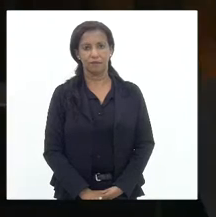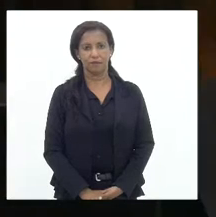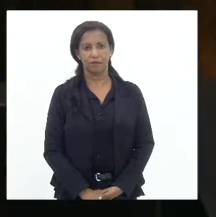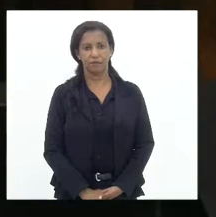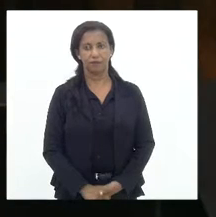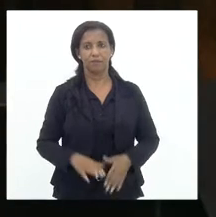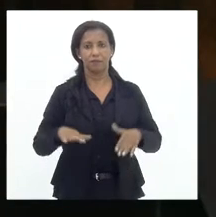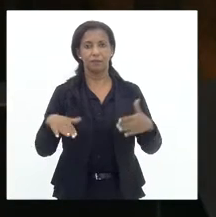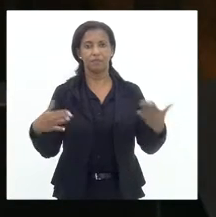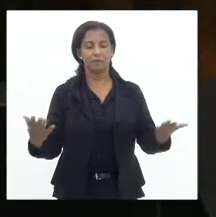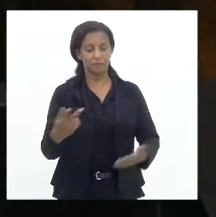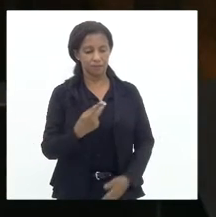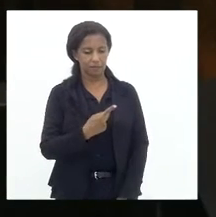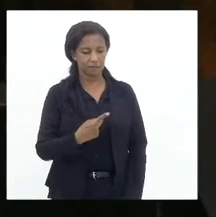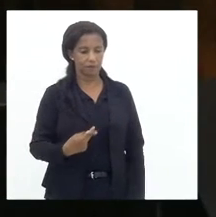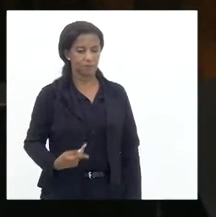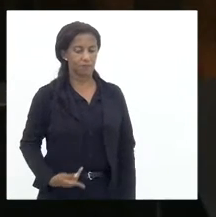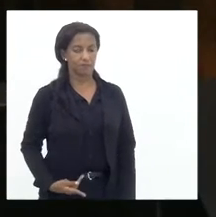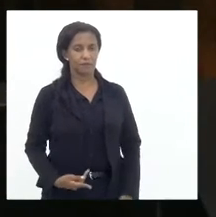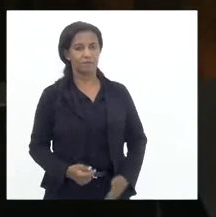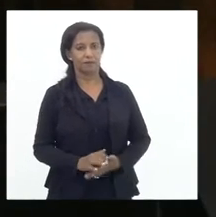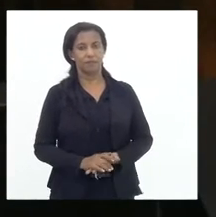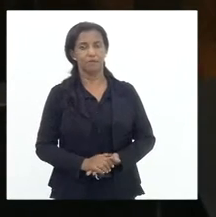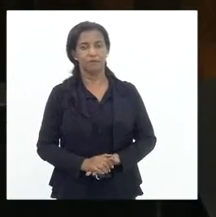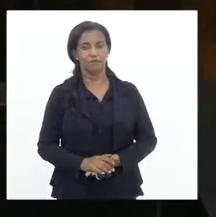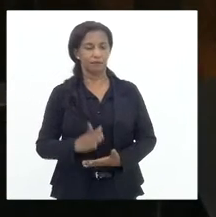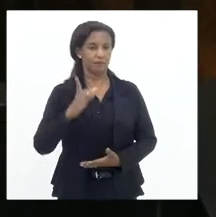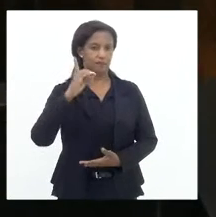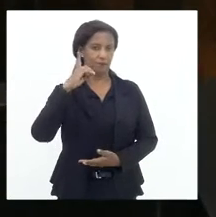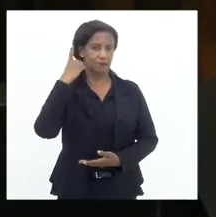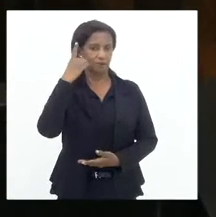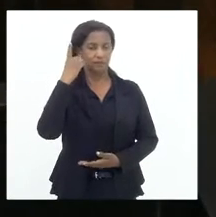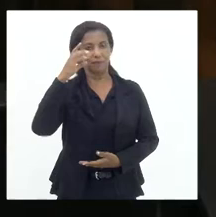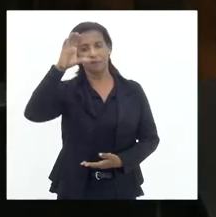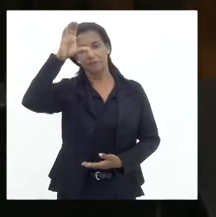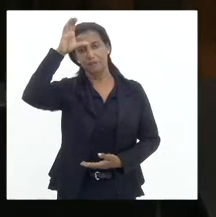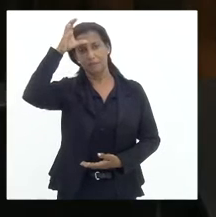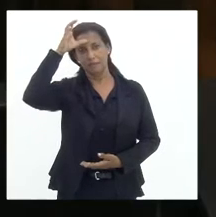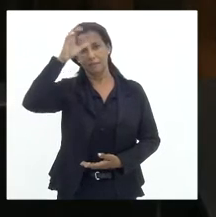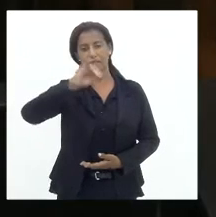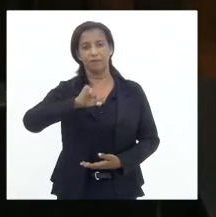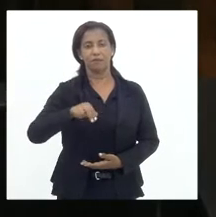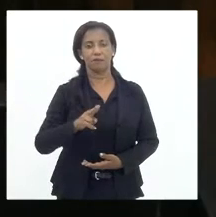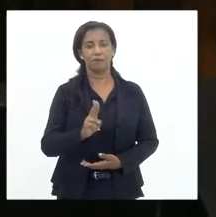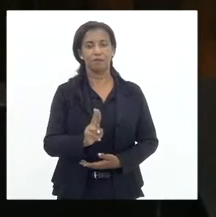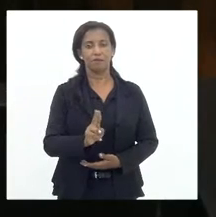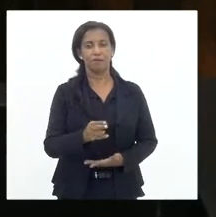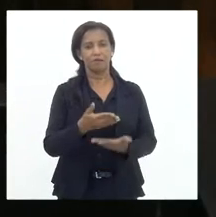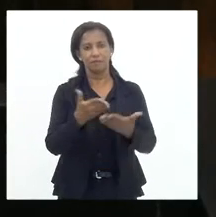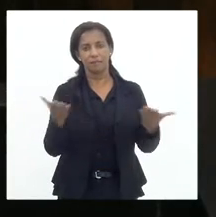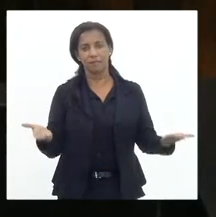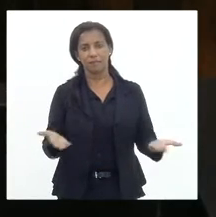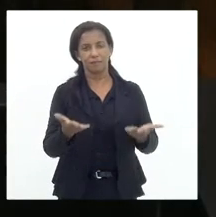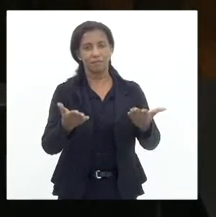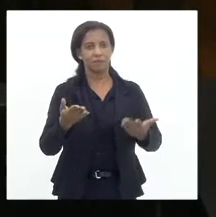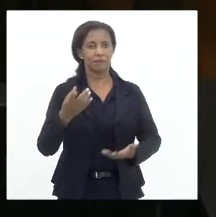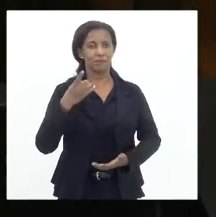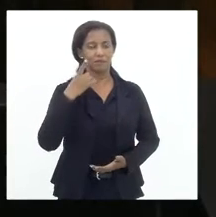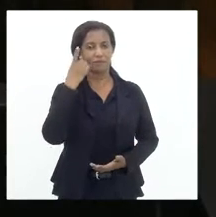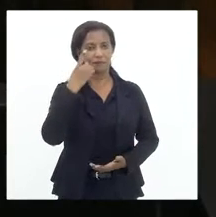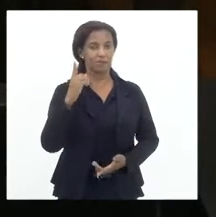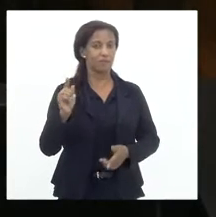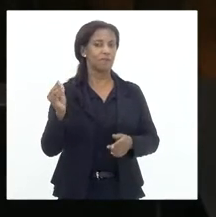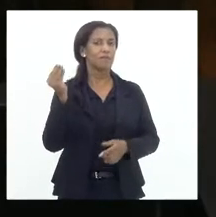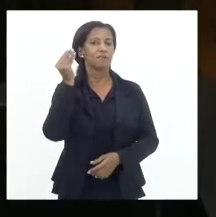Sra. Presidente, nobre deputada Tia Ju, senhoras e senhores deputados e todos que